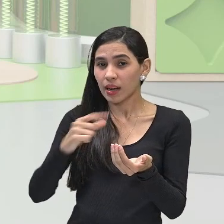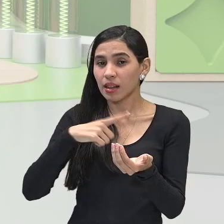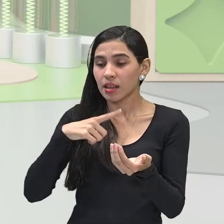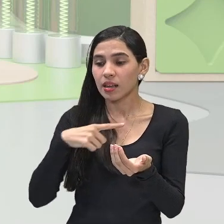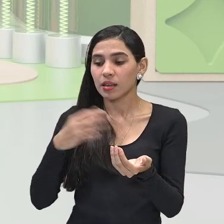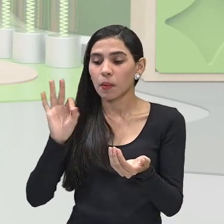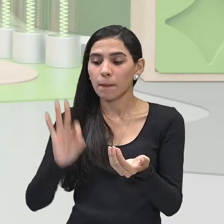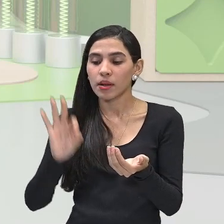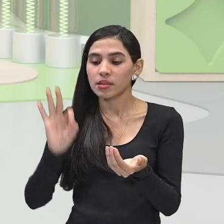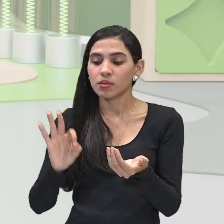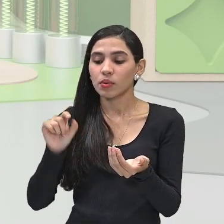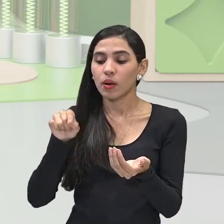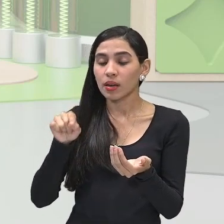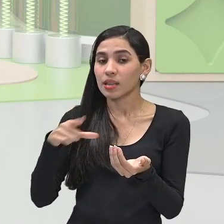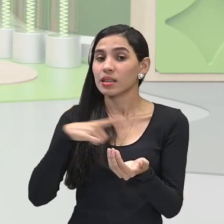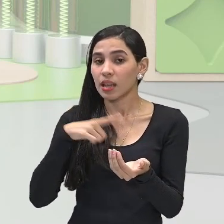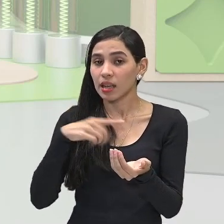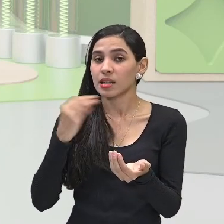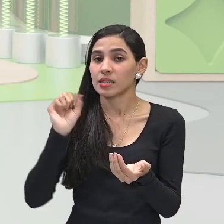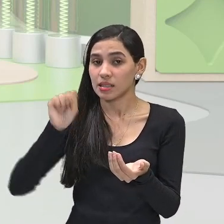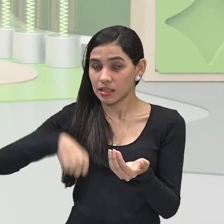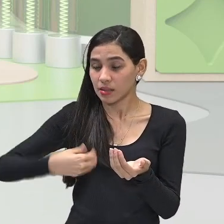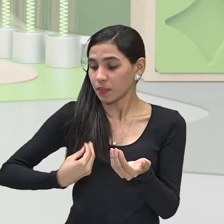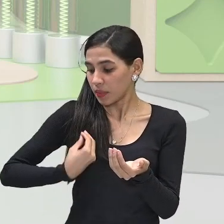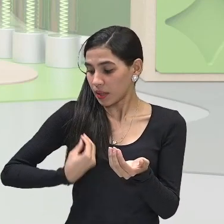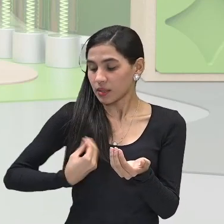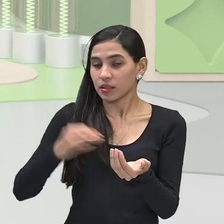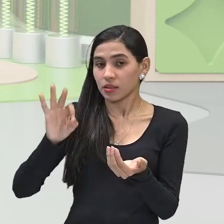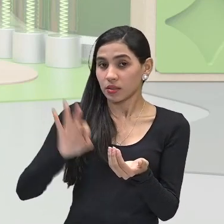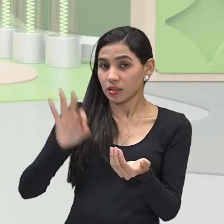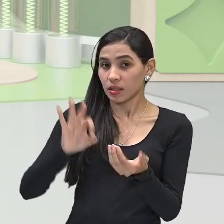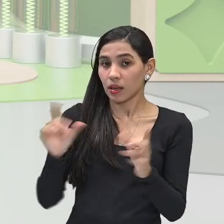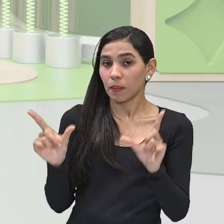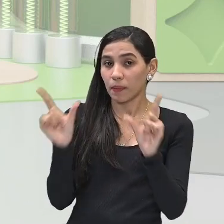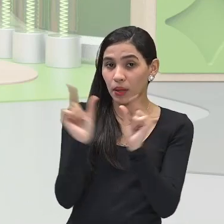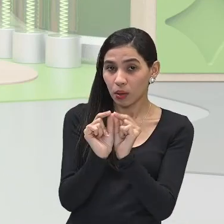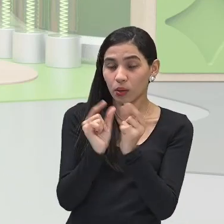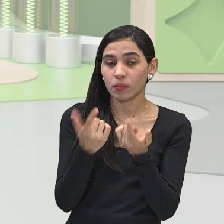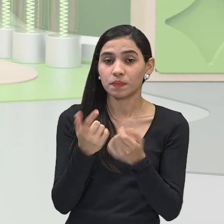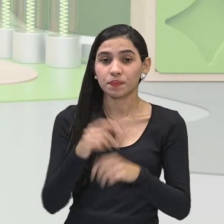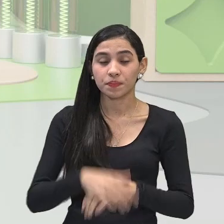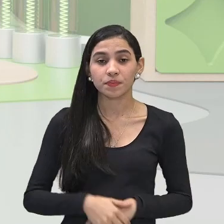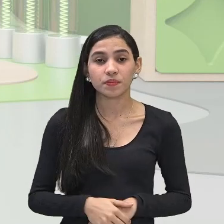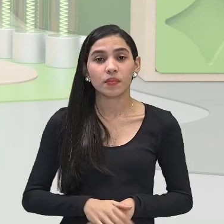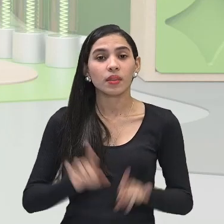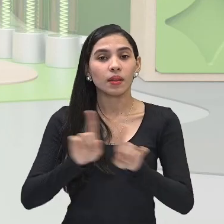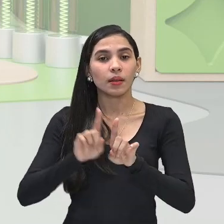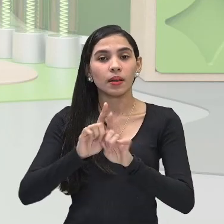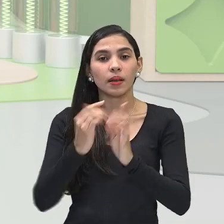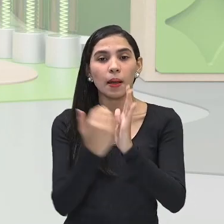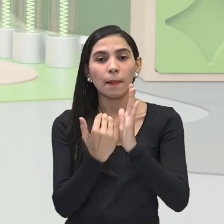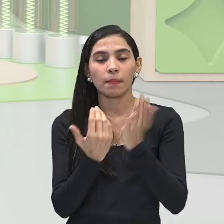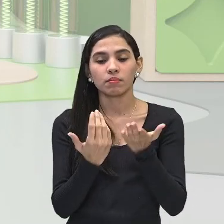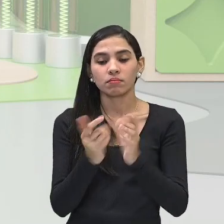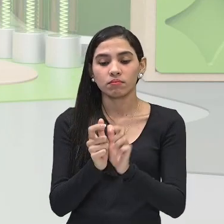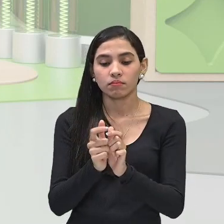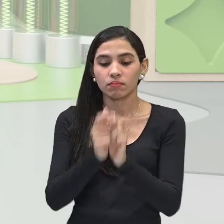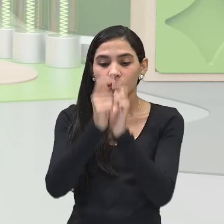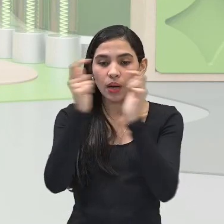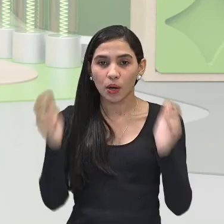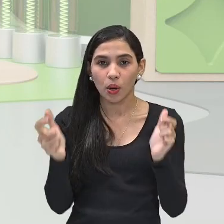e existe essa camada de ozônio num percentual menor, e a sua maior parte, o maior